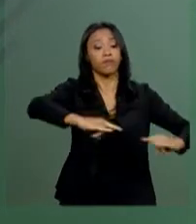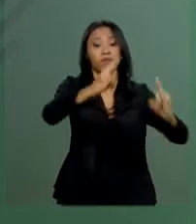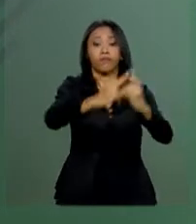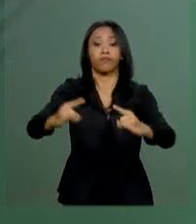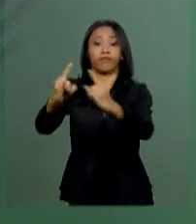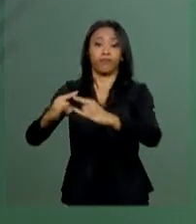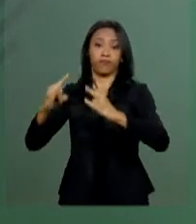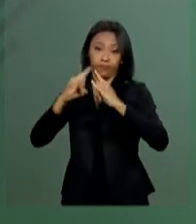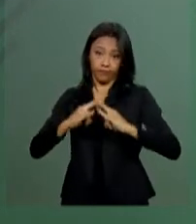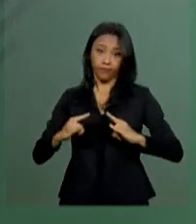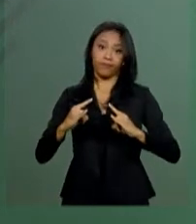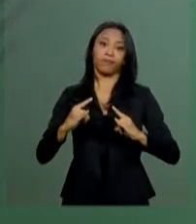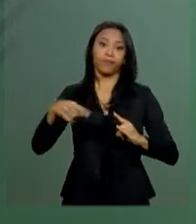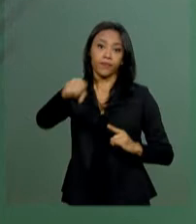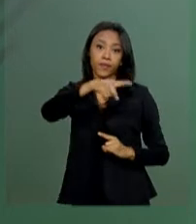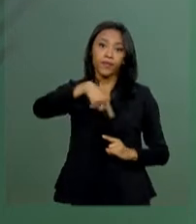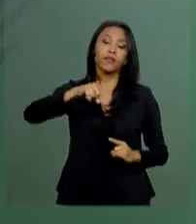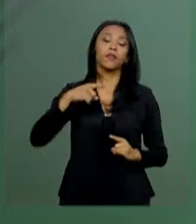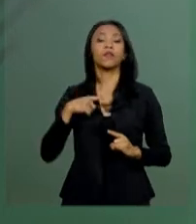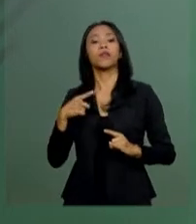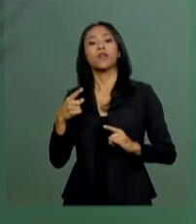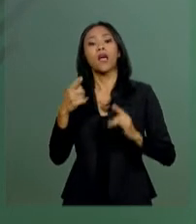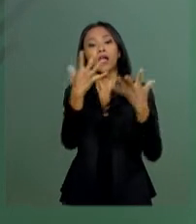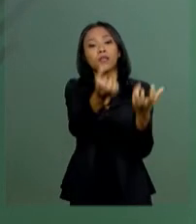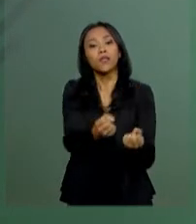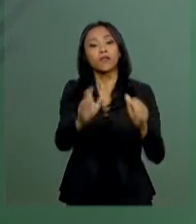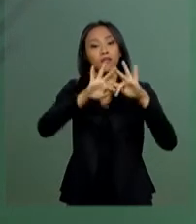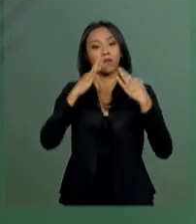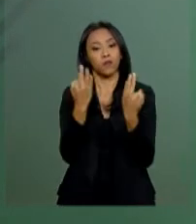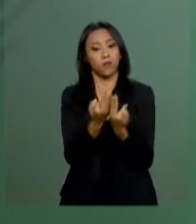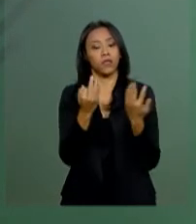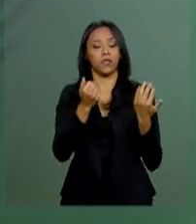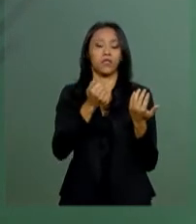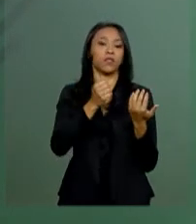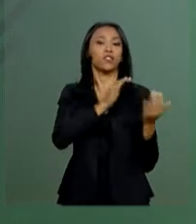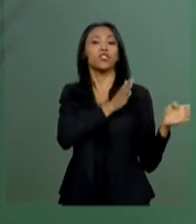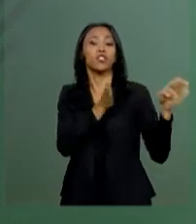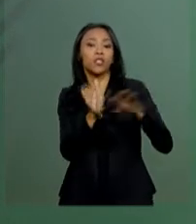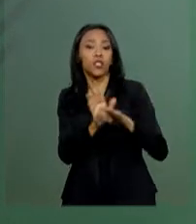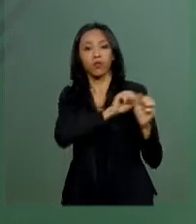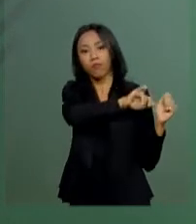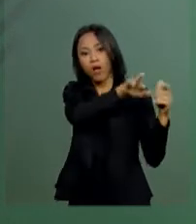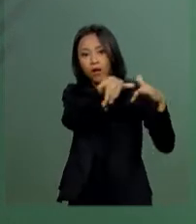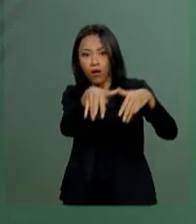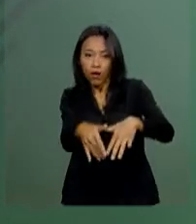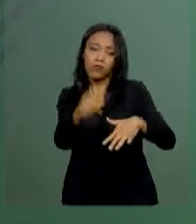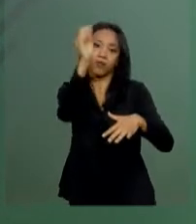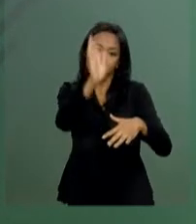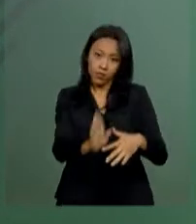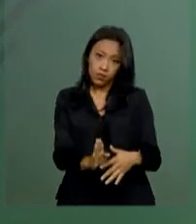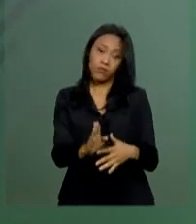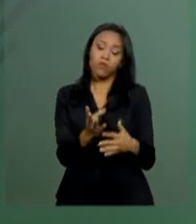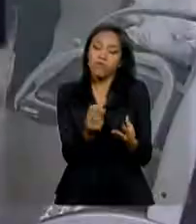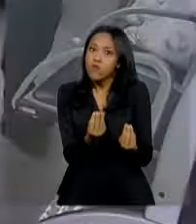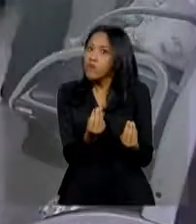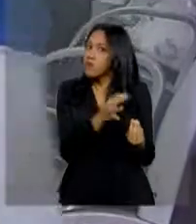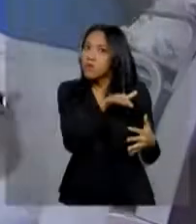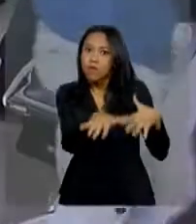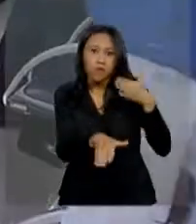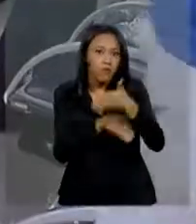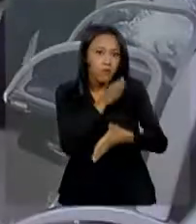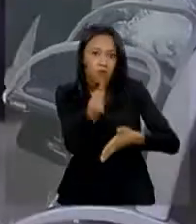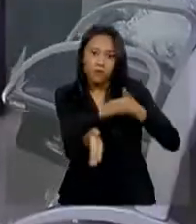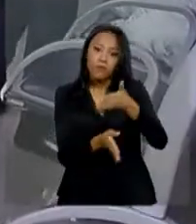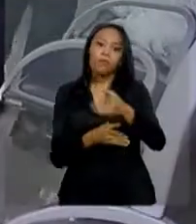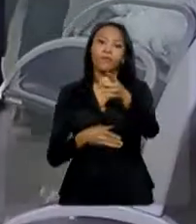recebem as famílias de imigrantes em fluxo cada vez mais intenso. De acordo